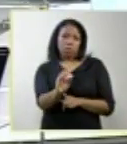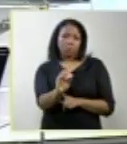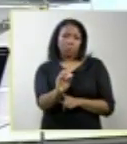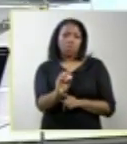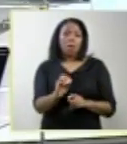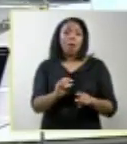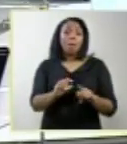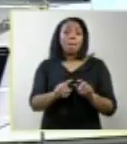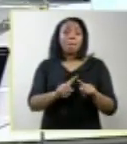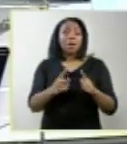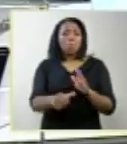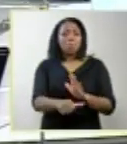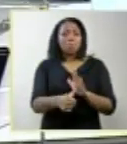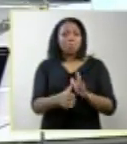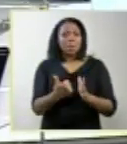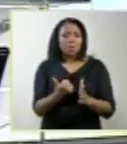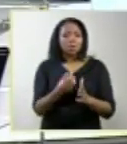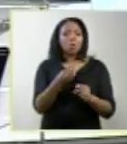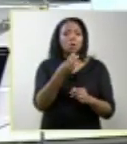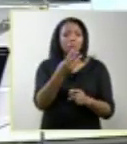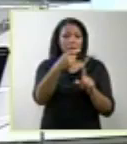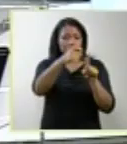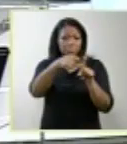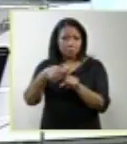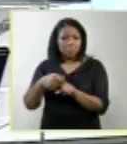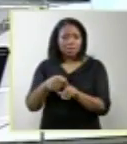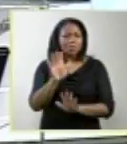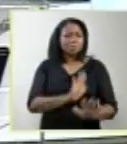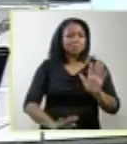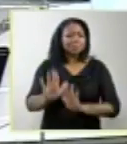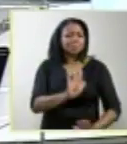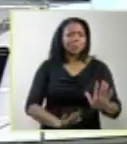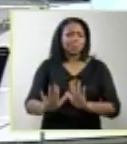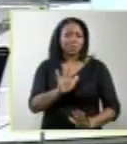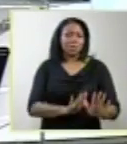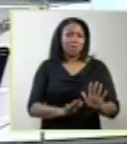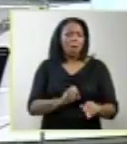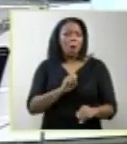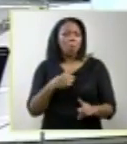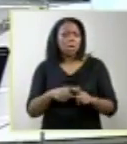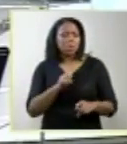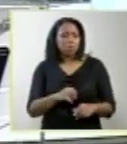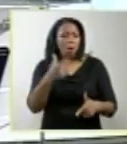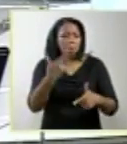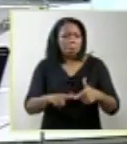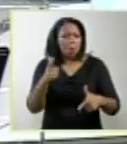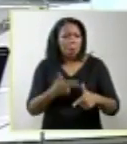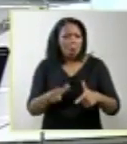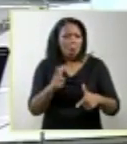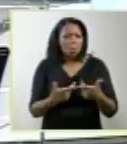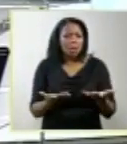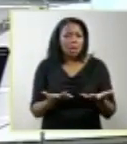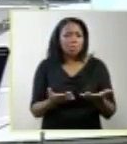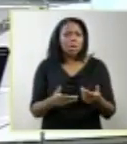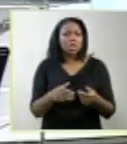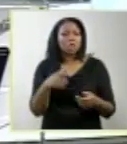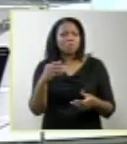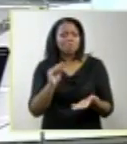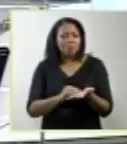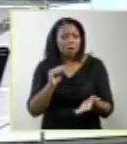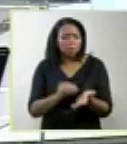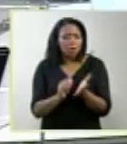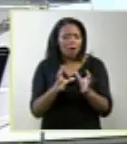primeiro trimestre de gestação, temos que tomar cuidado, porque se for do segundo tipo de malformação, aquela que não forma o crânio